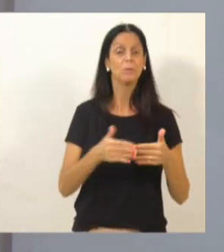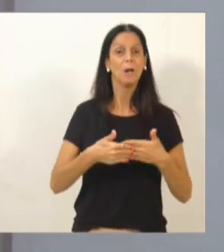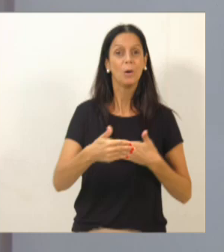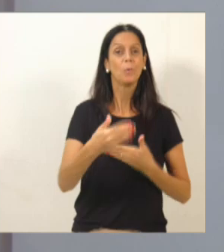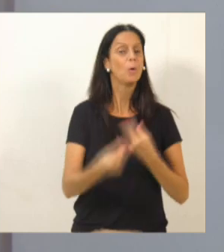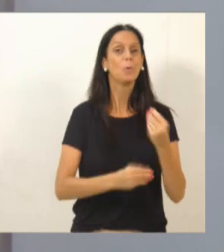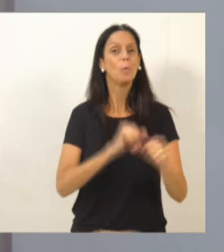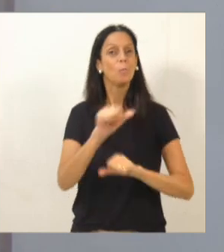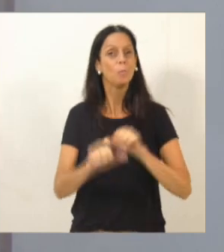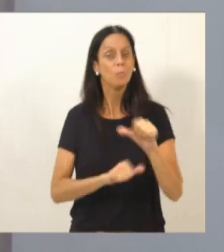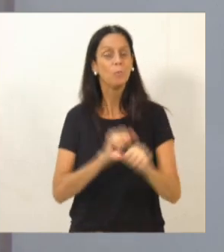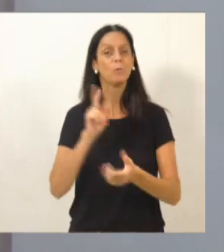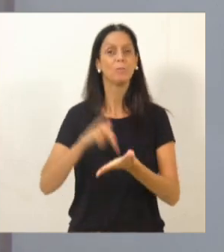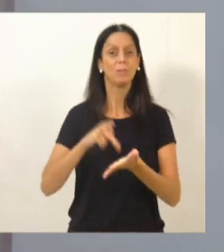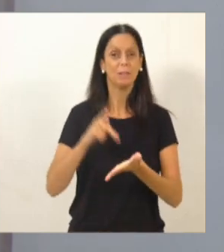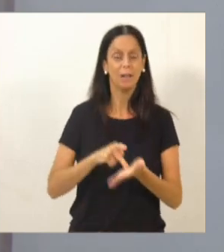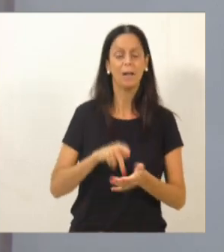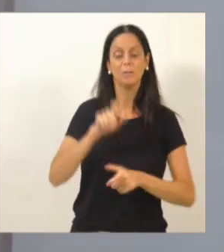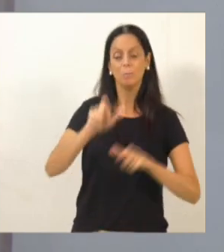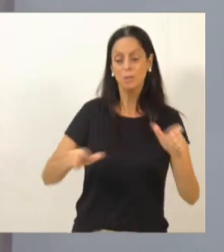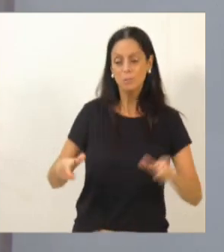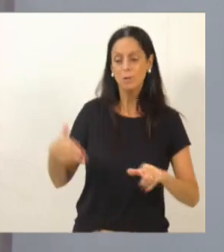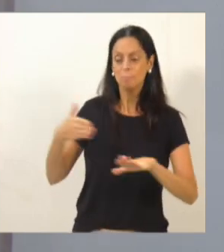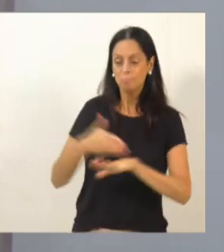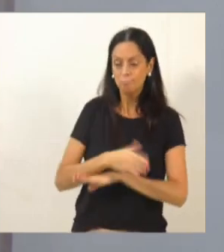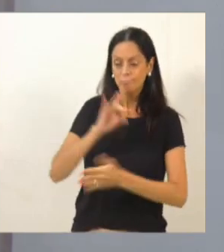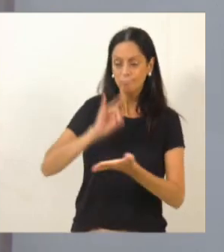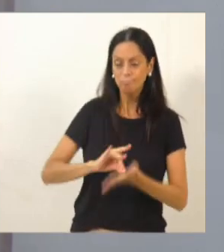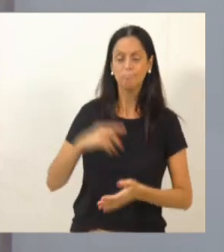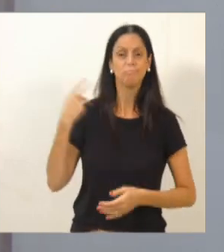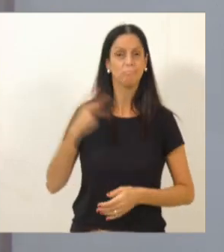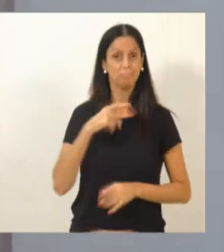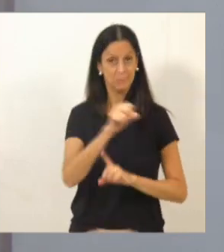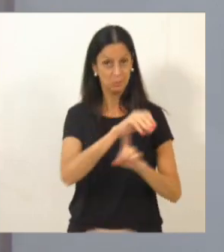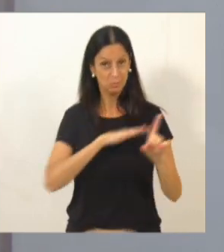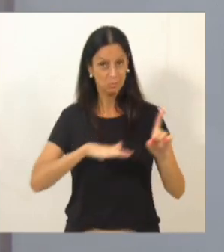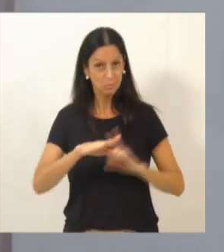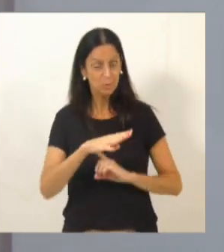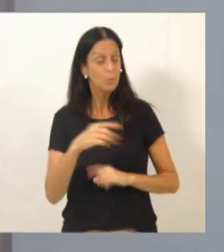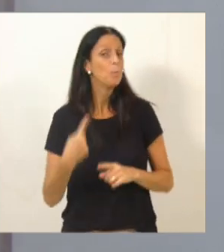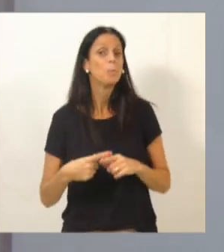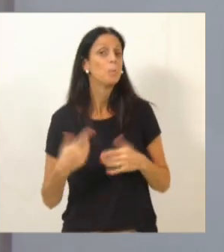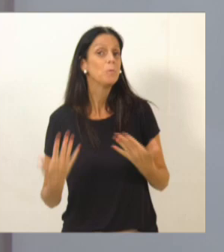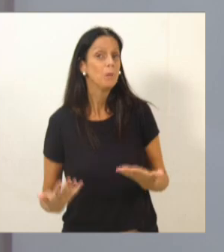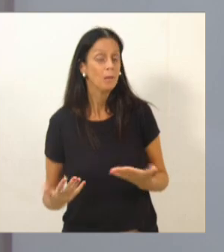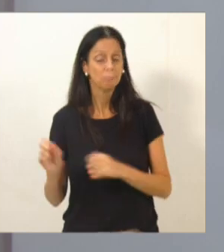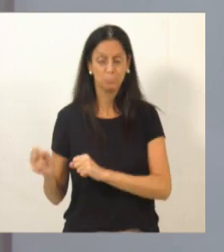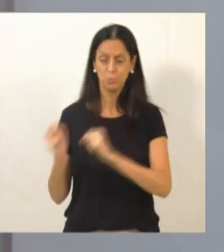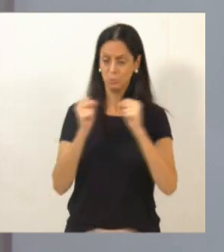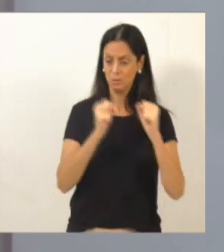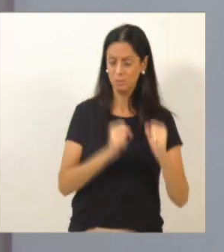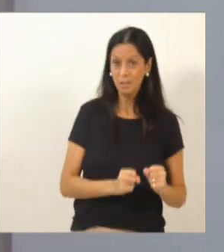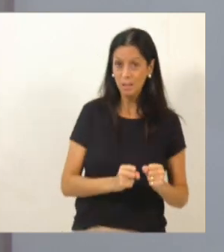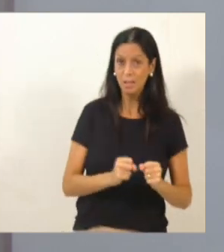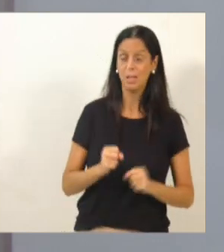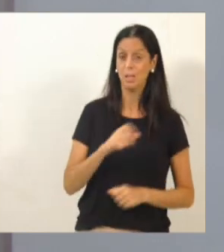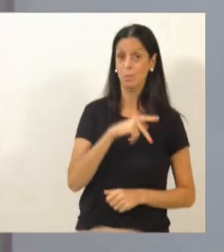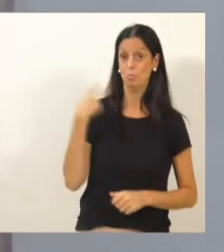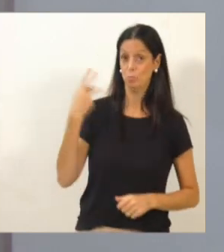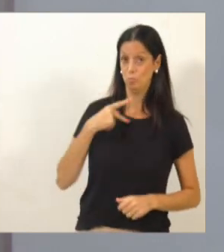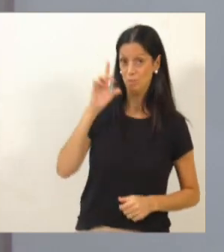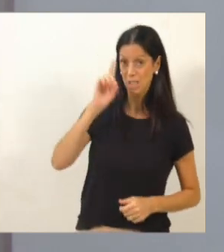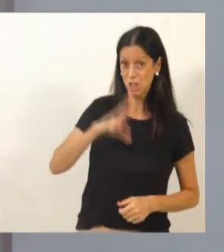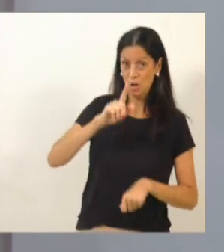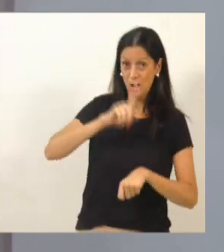verdadeira participação política e social, porque poder político, gente, não é só ir votar na urna, não. A Constituição